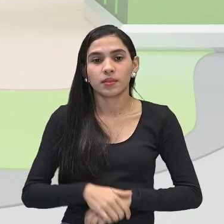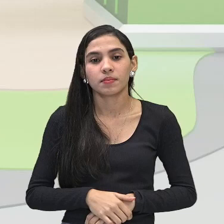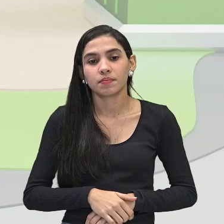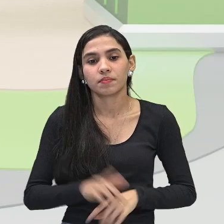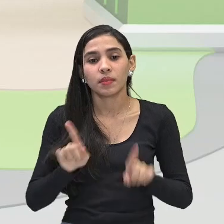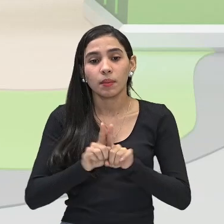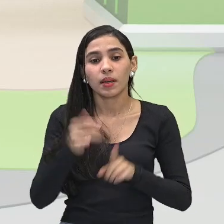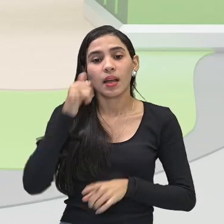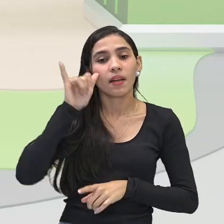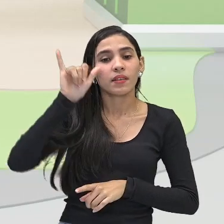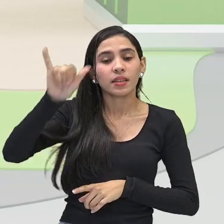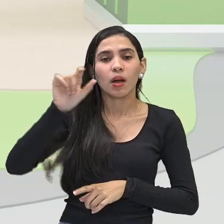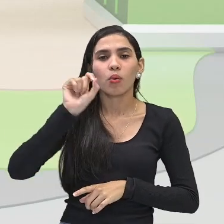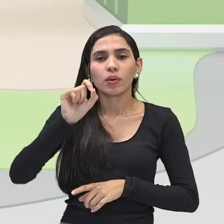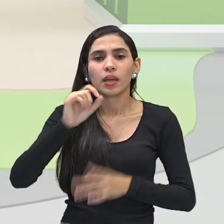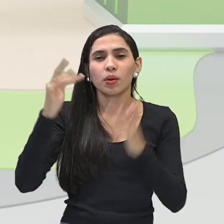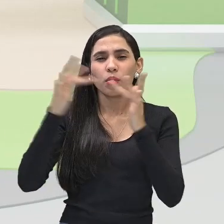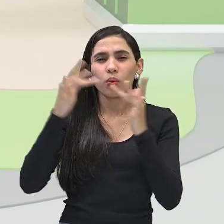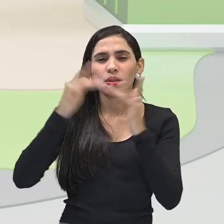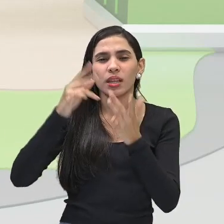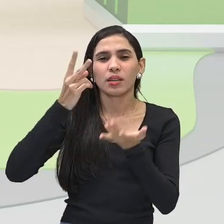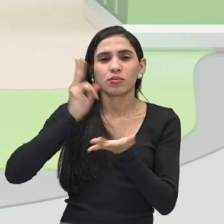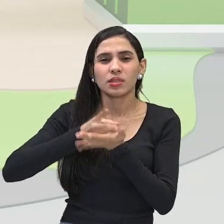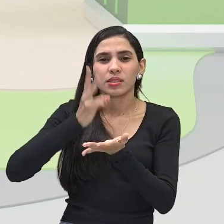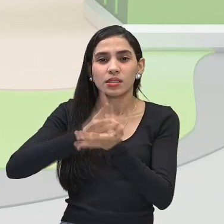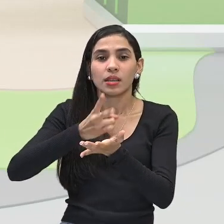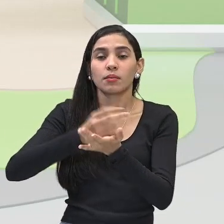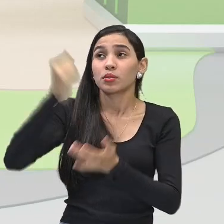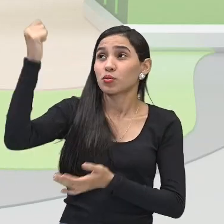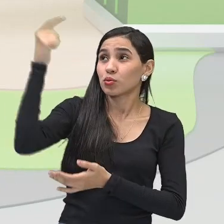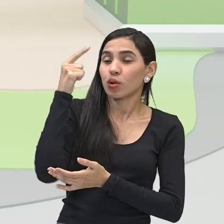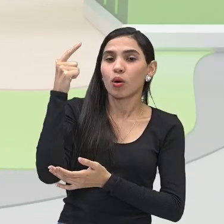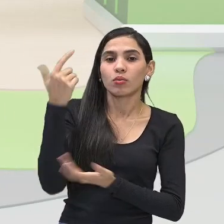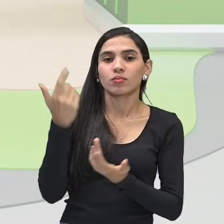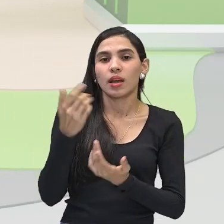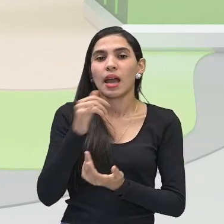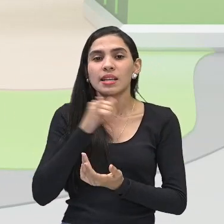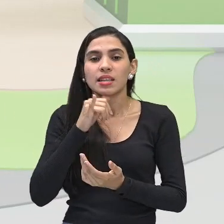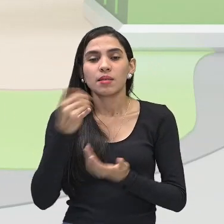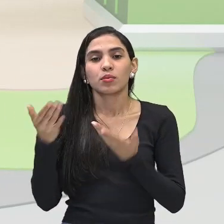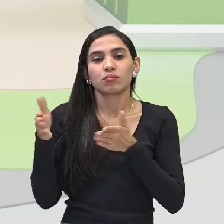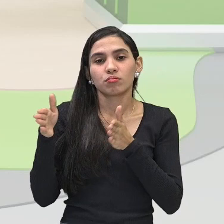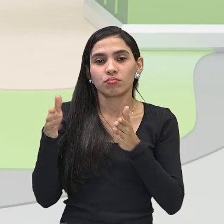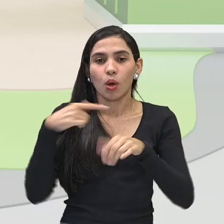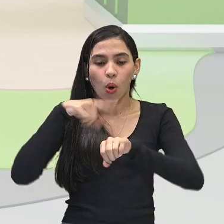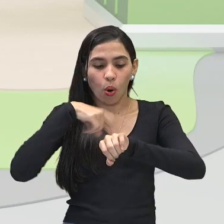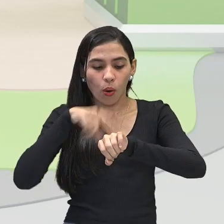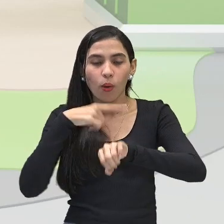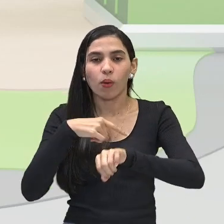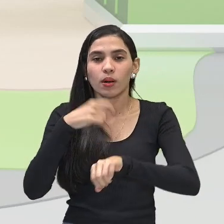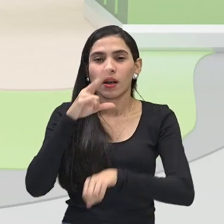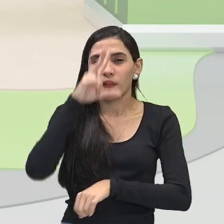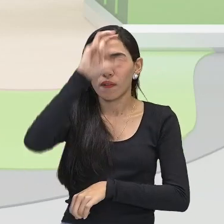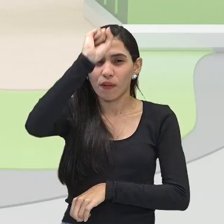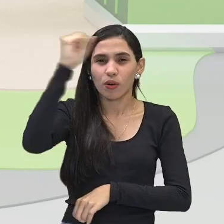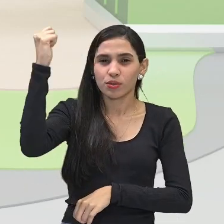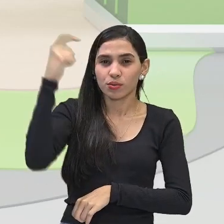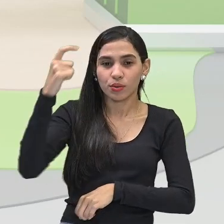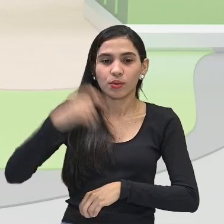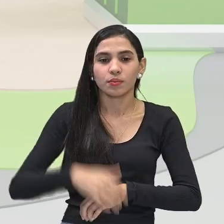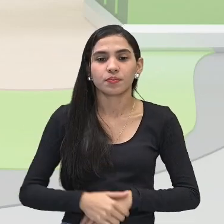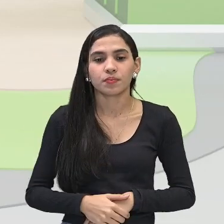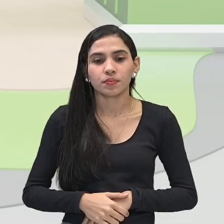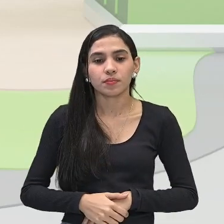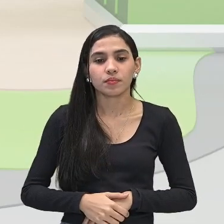exposição direta ao sol durante as horas de pico. Qual é esse horário de maior intensidade dos raios ultravioletas?